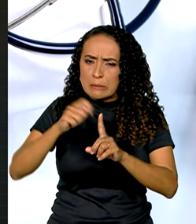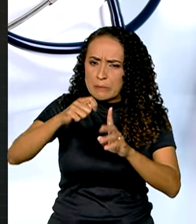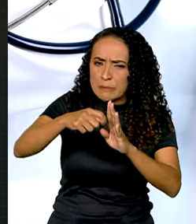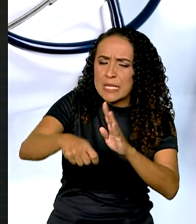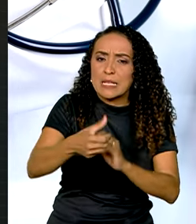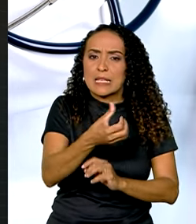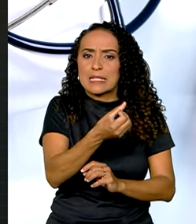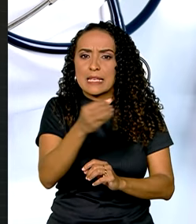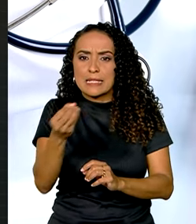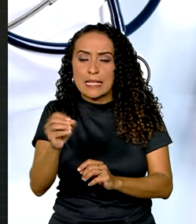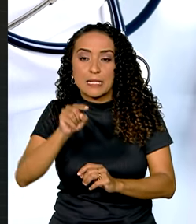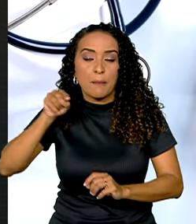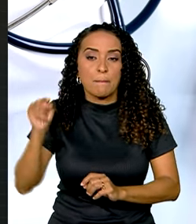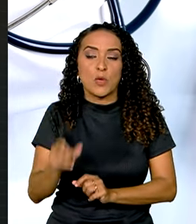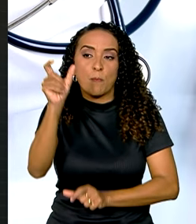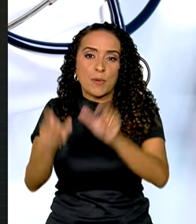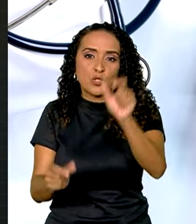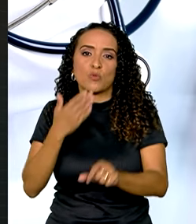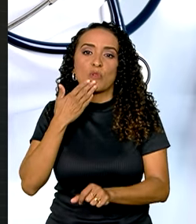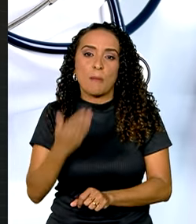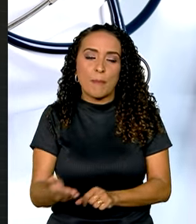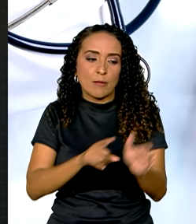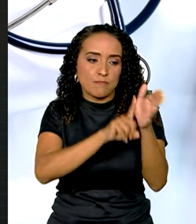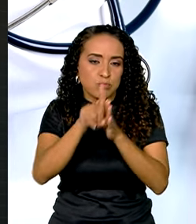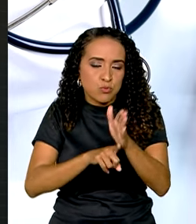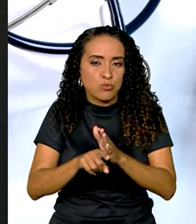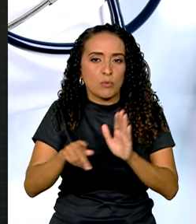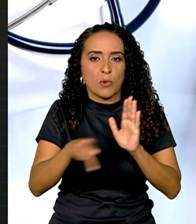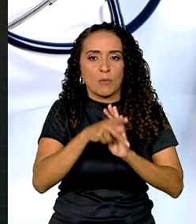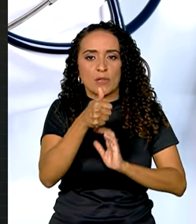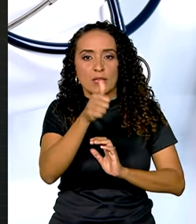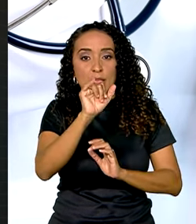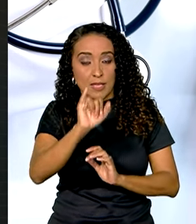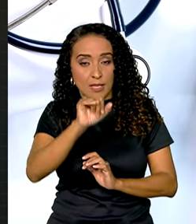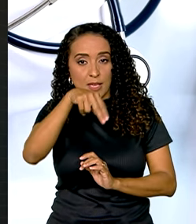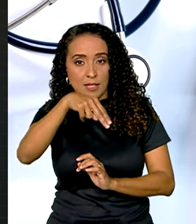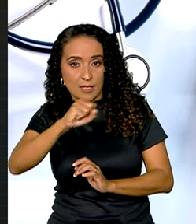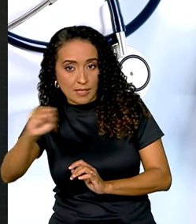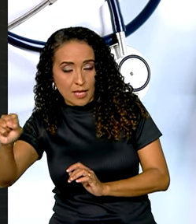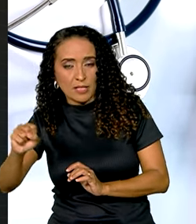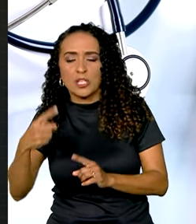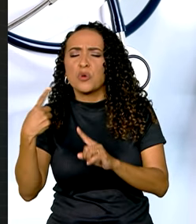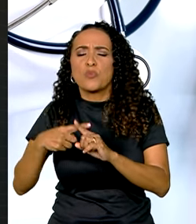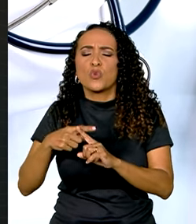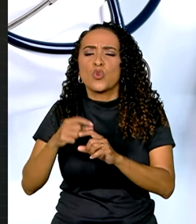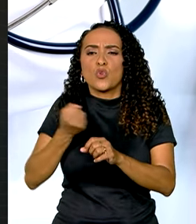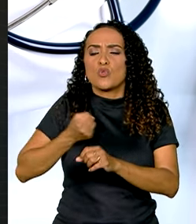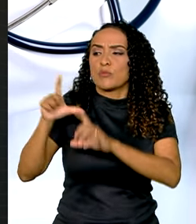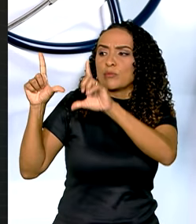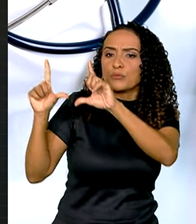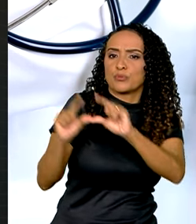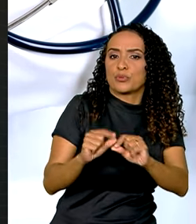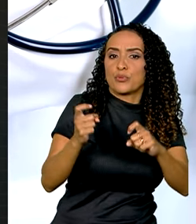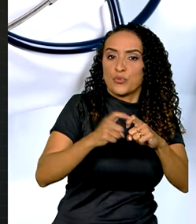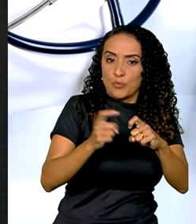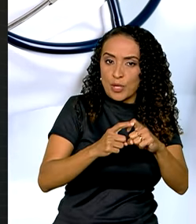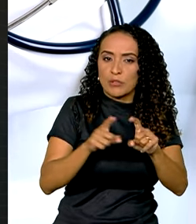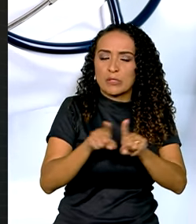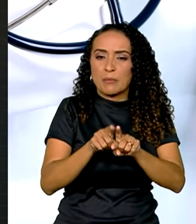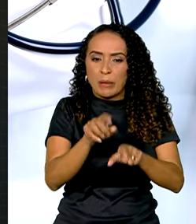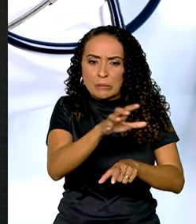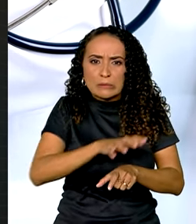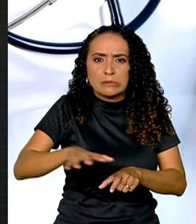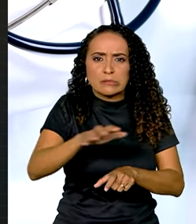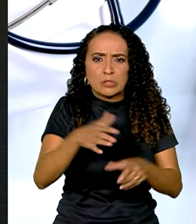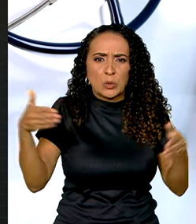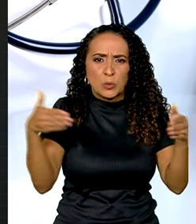600 mil pessoas solicitam perícia do INSS. Mas por causa do número reduzido de peritos e da concentração